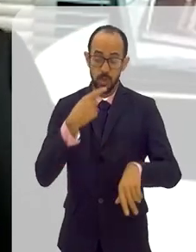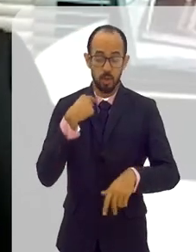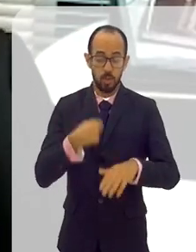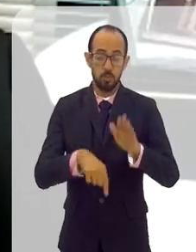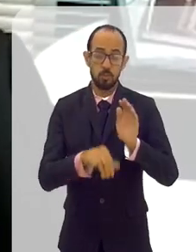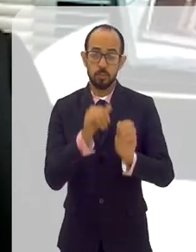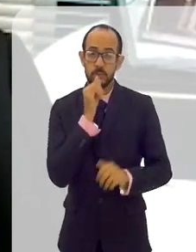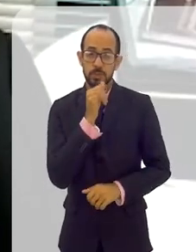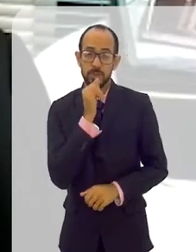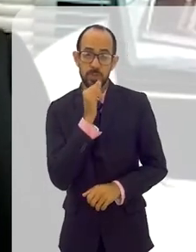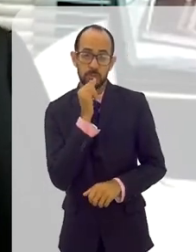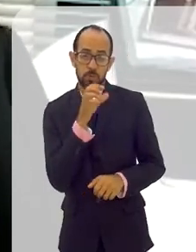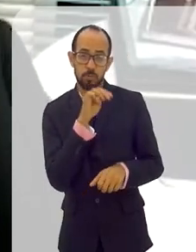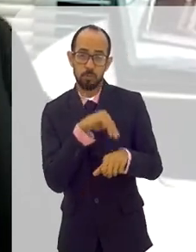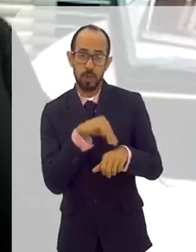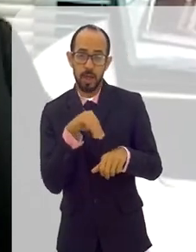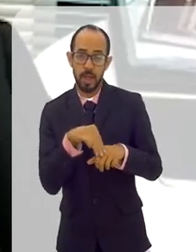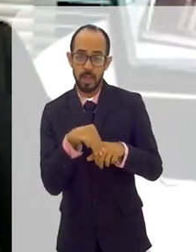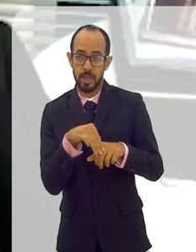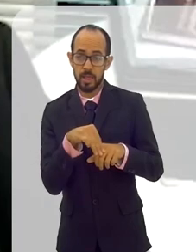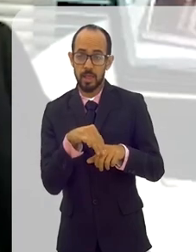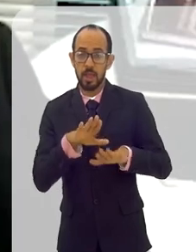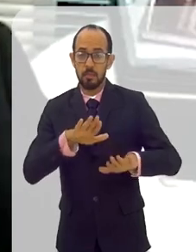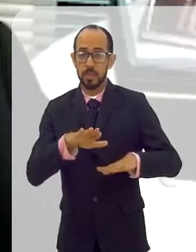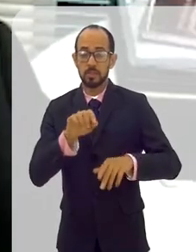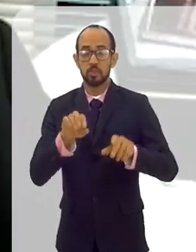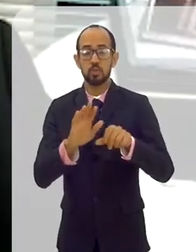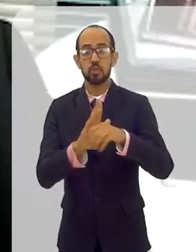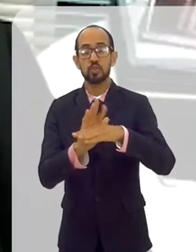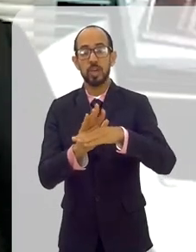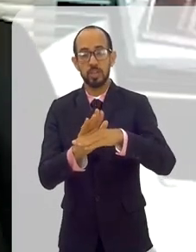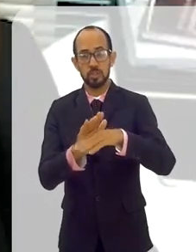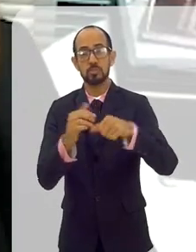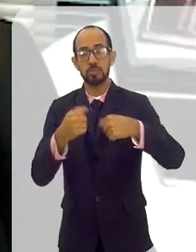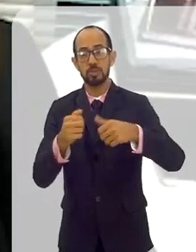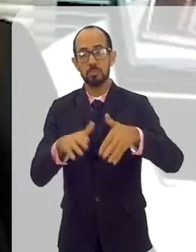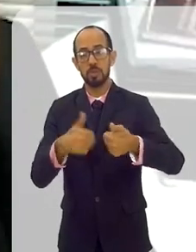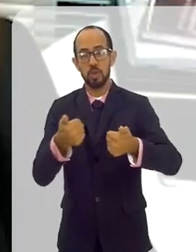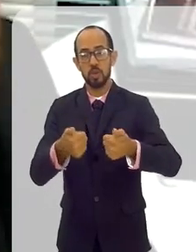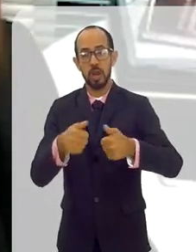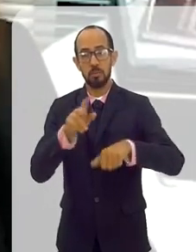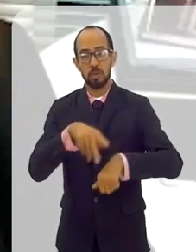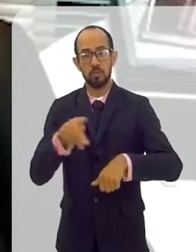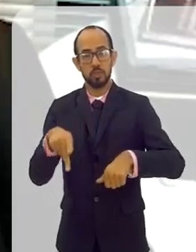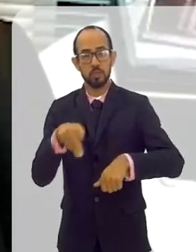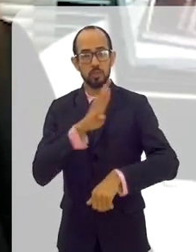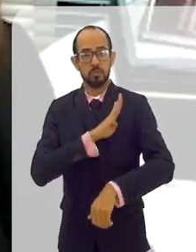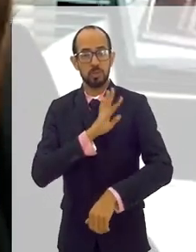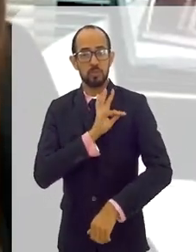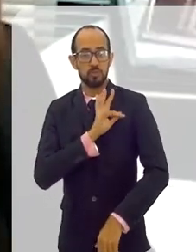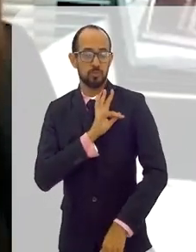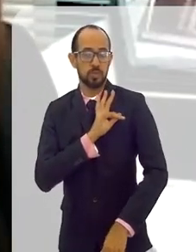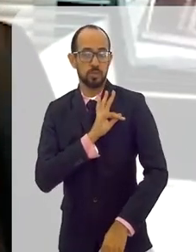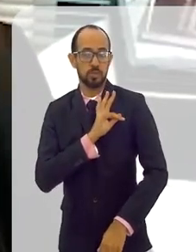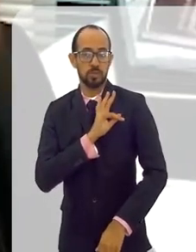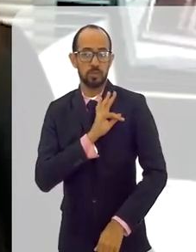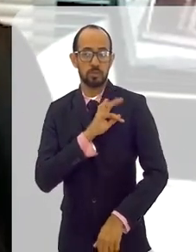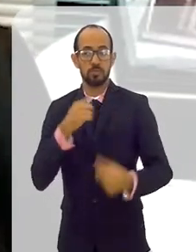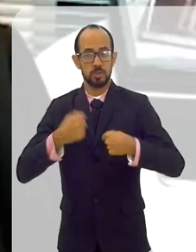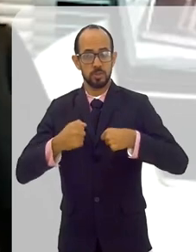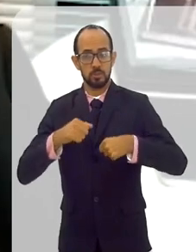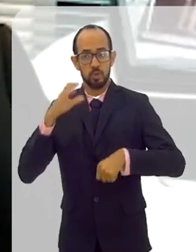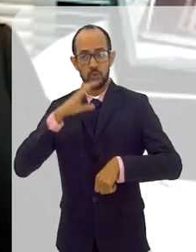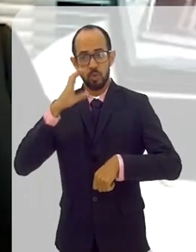Então, eu dei o exemplo de Macaé do que de Caxias. Nós precisamos melhorar muito a formação de professores na região da Baixada